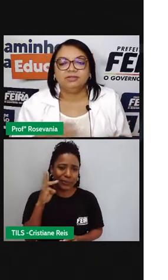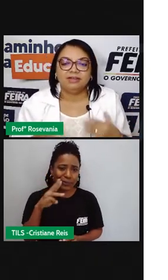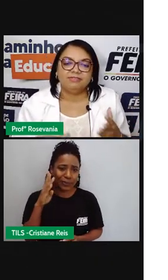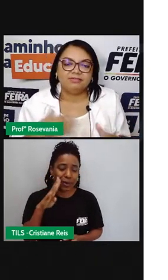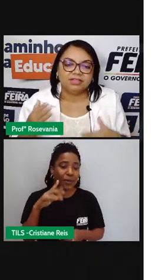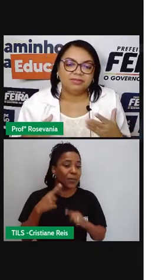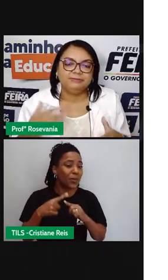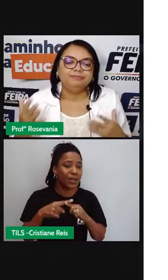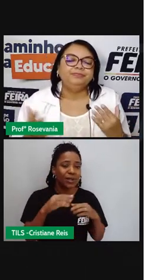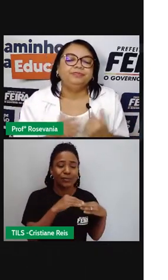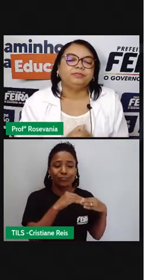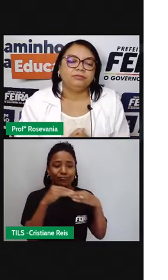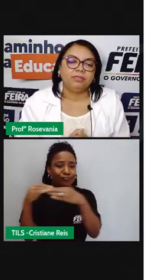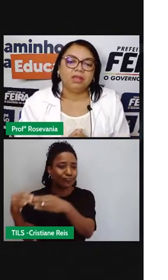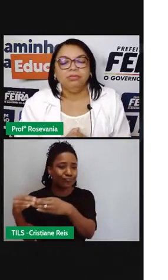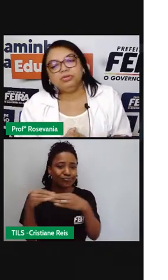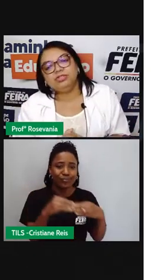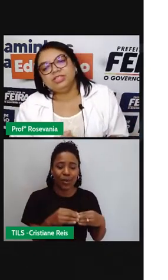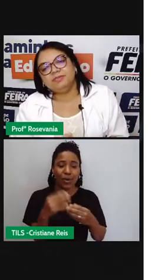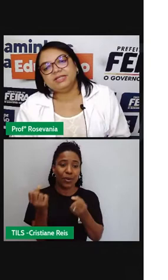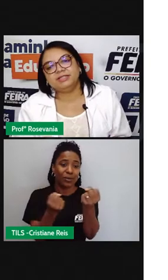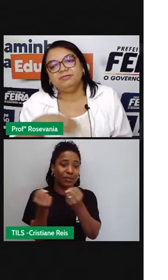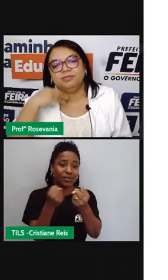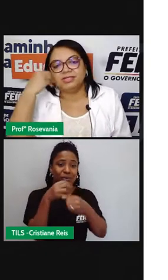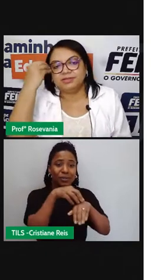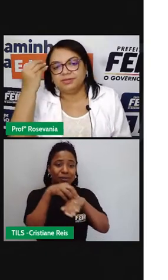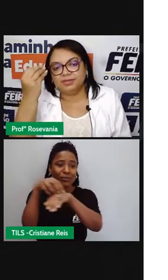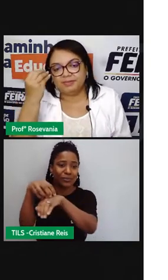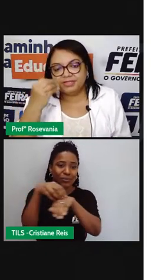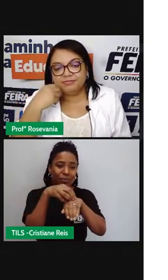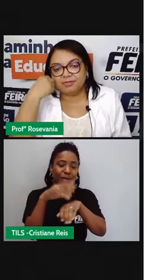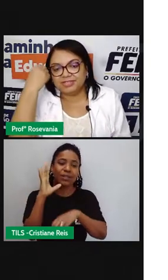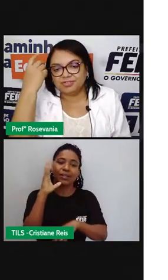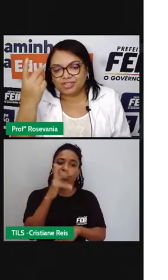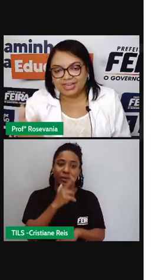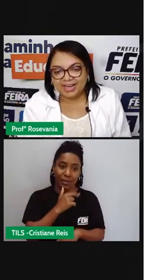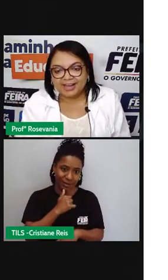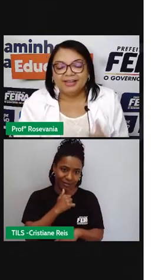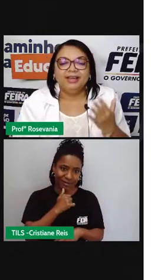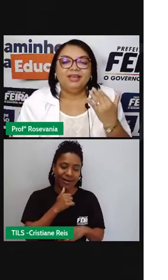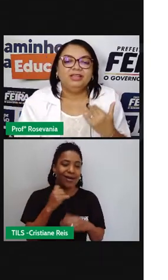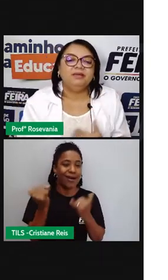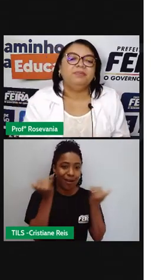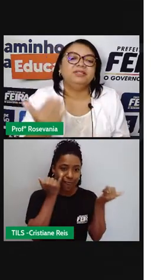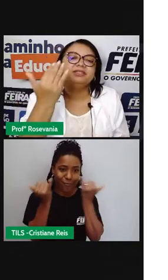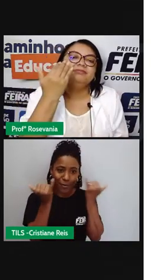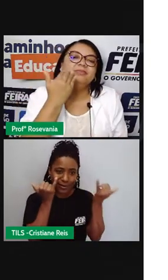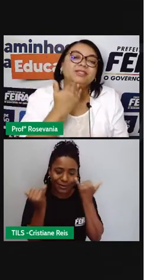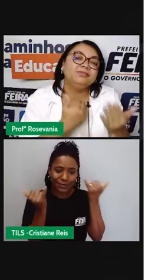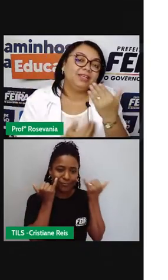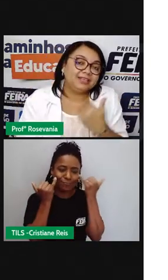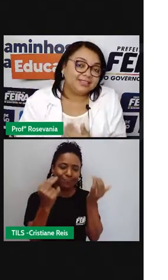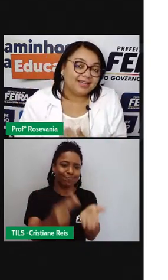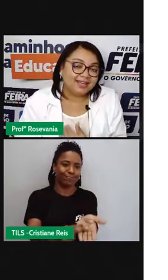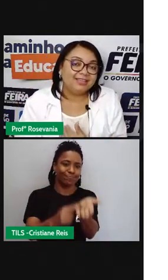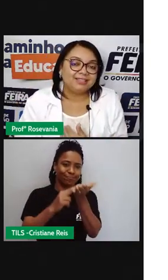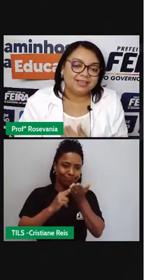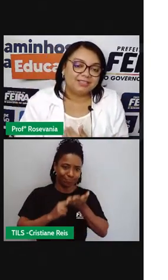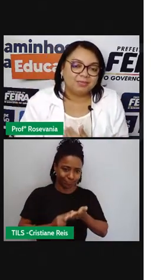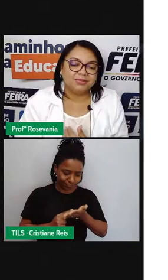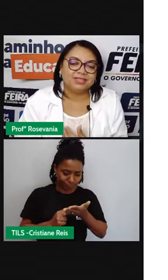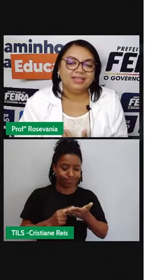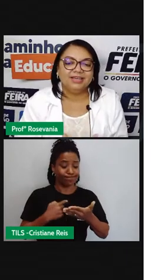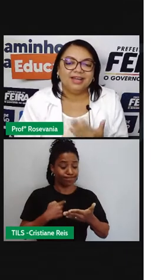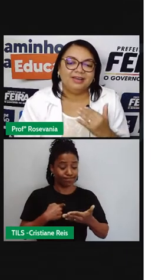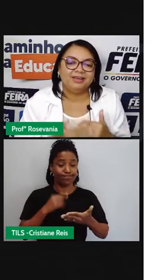grandes, então levava também muitos dias para essa informação chegar e depois essa informação trazer ainda